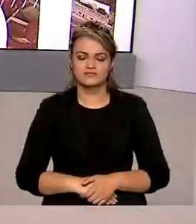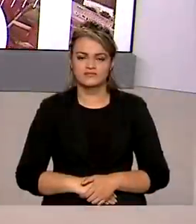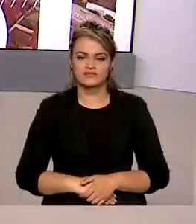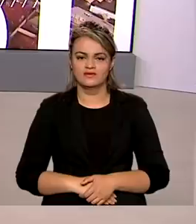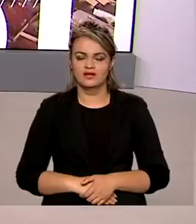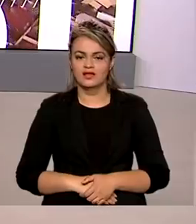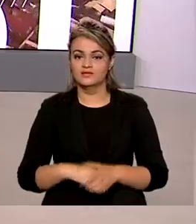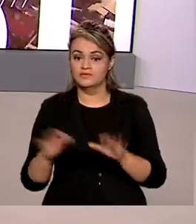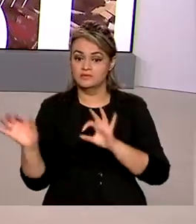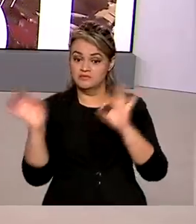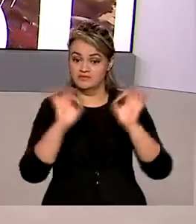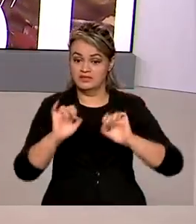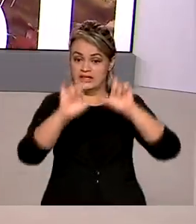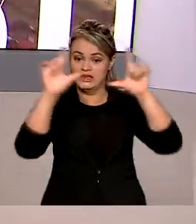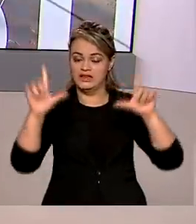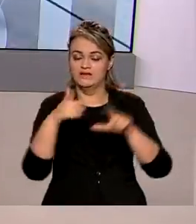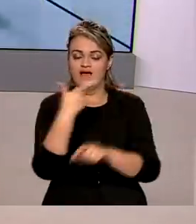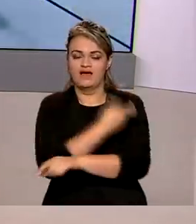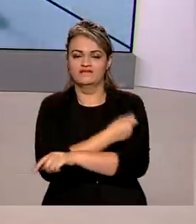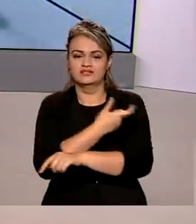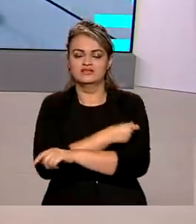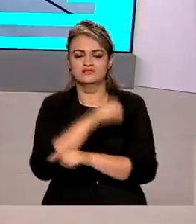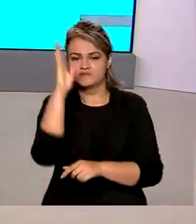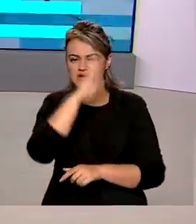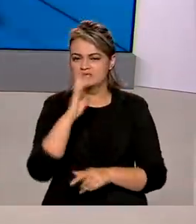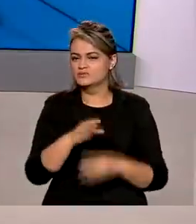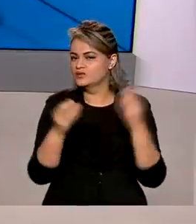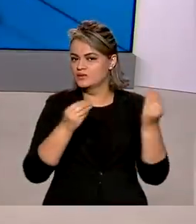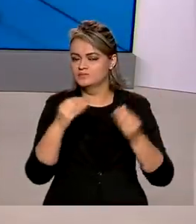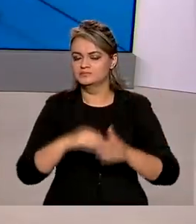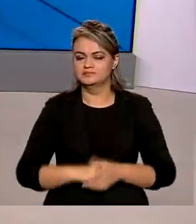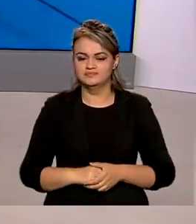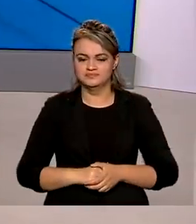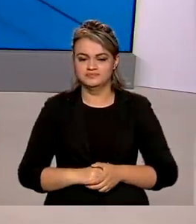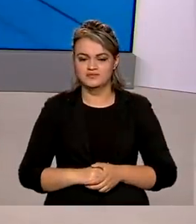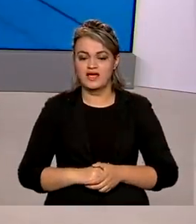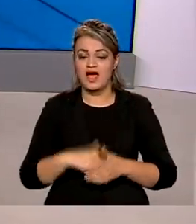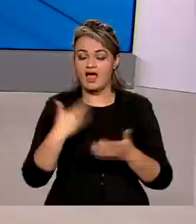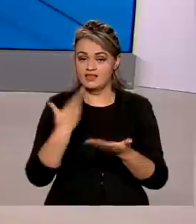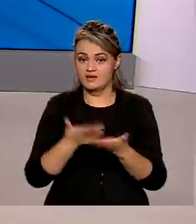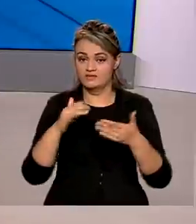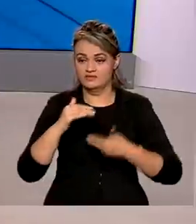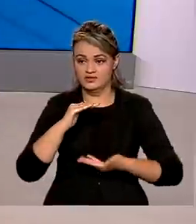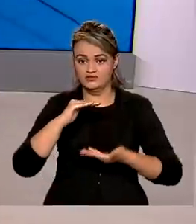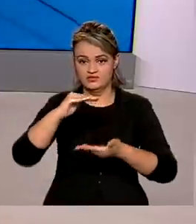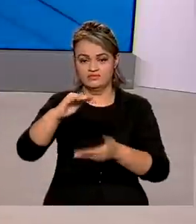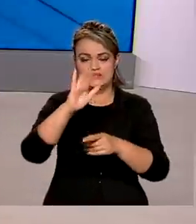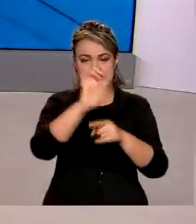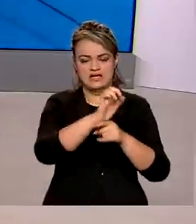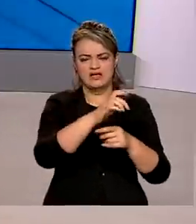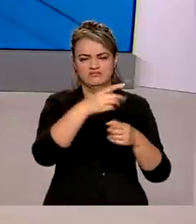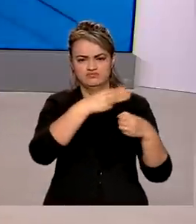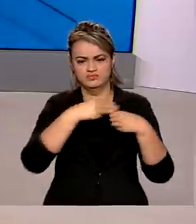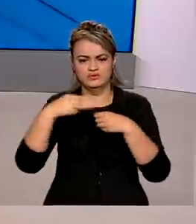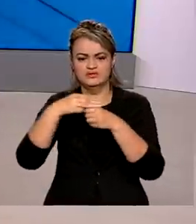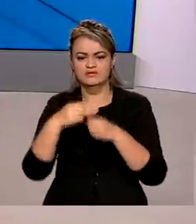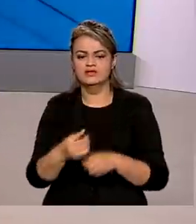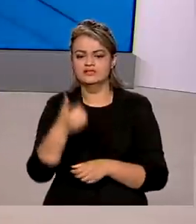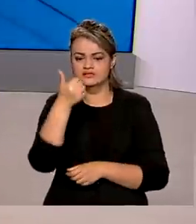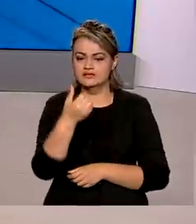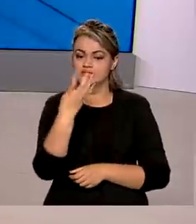Vamos ver agora aqui no telão como está a vacinação pelo Brasil, vamos lá? Até agora foram distribuídas aí a estados e municípios